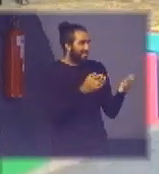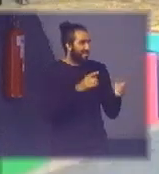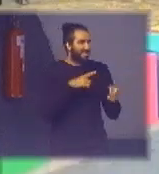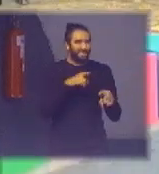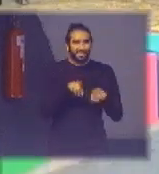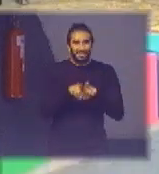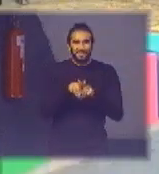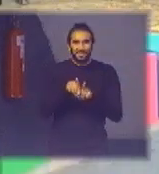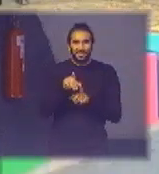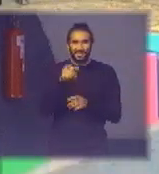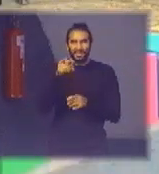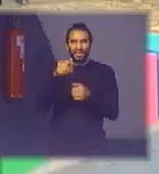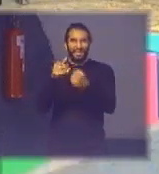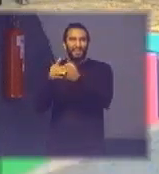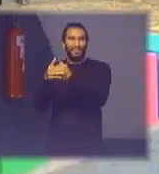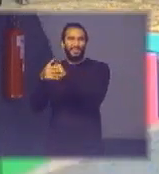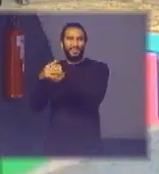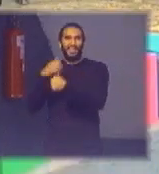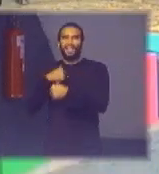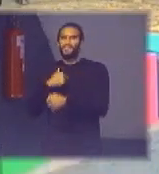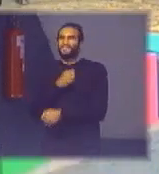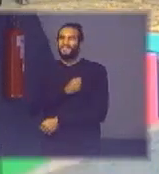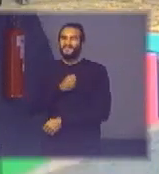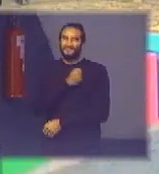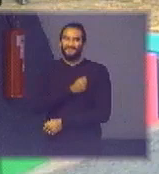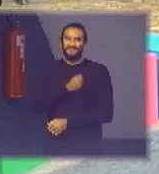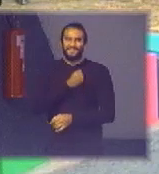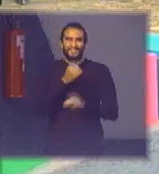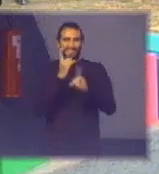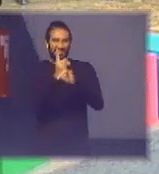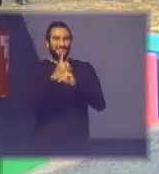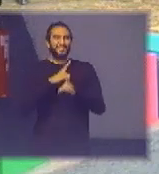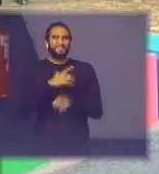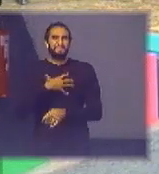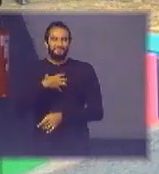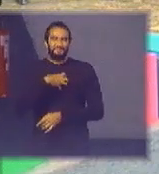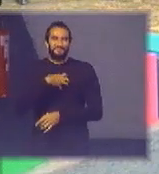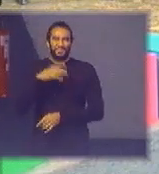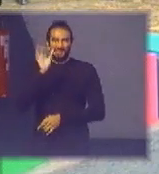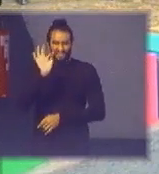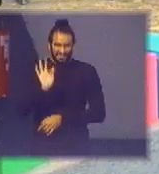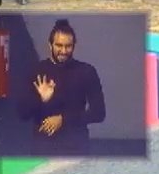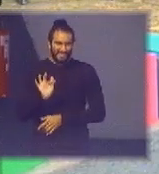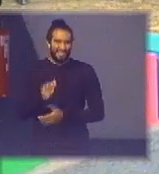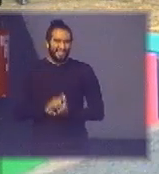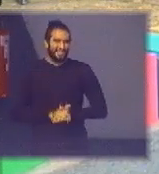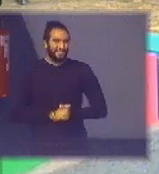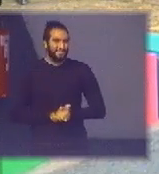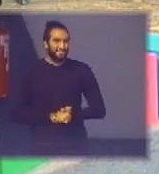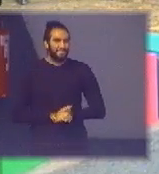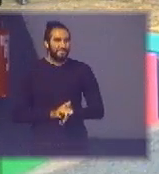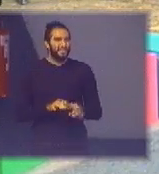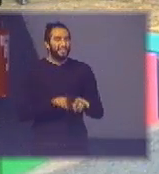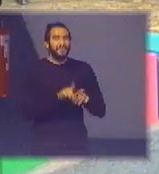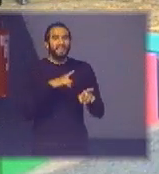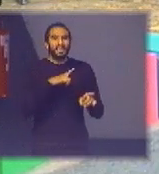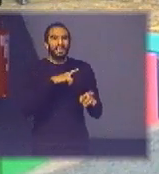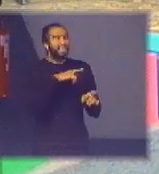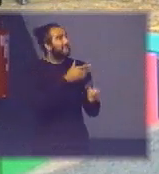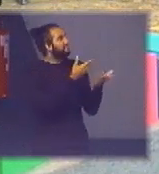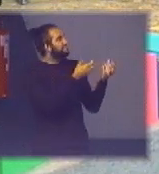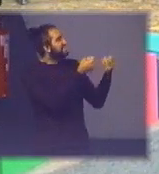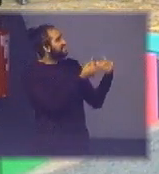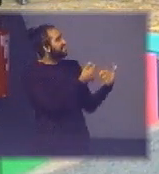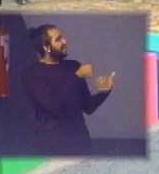certeza mas que eu morro de saudade de você e quando eu te encontro é um motivo de felicidade também tá e mais alguma coisa de norma quer falar alguma